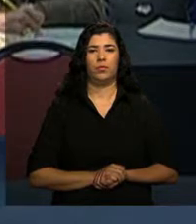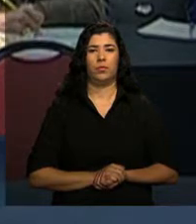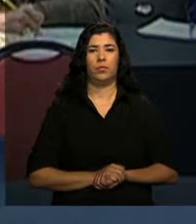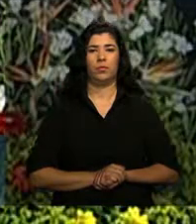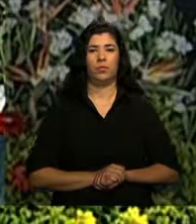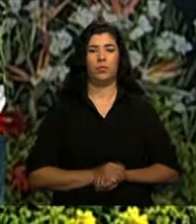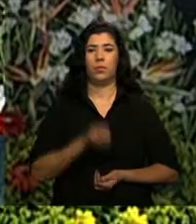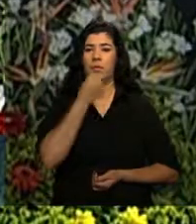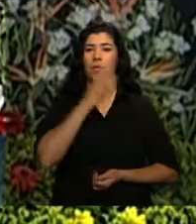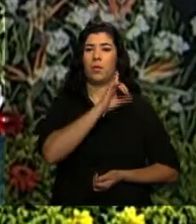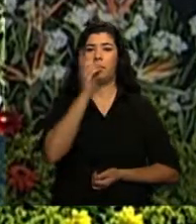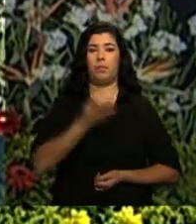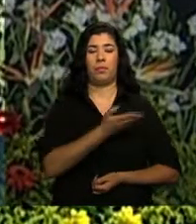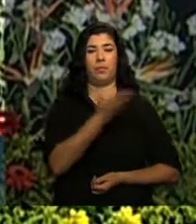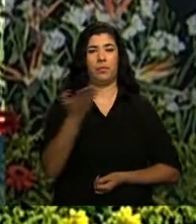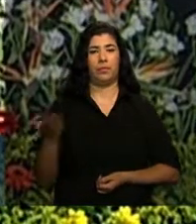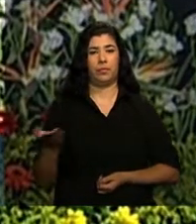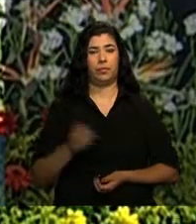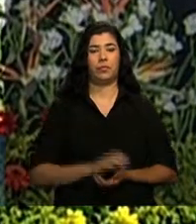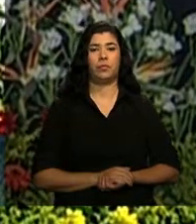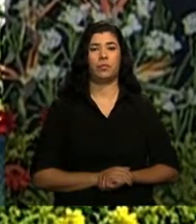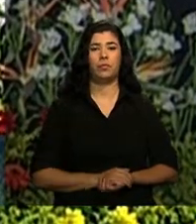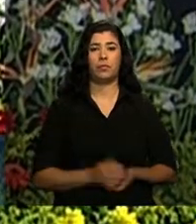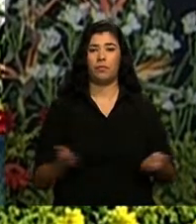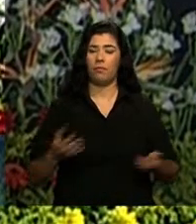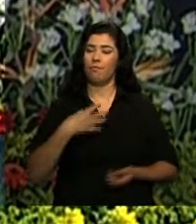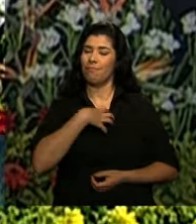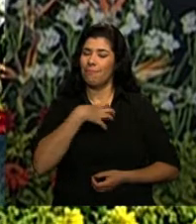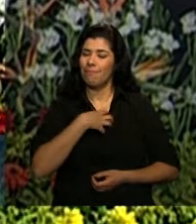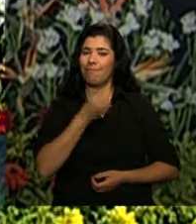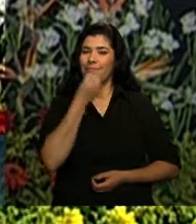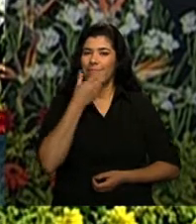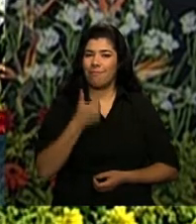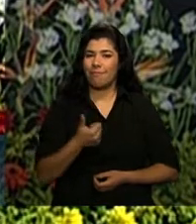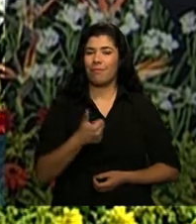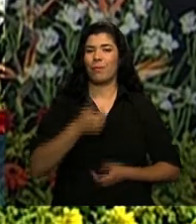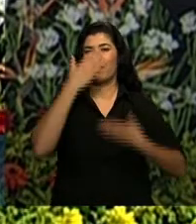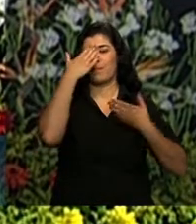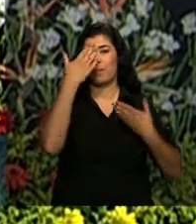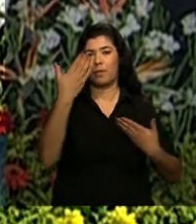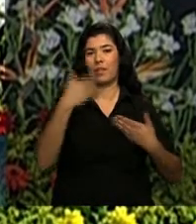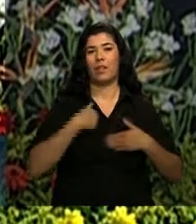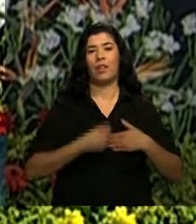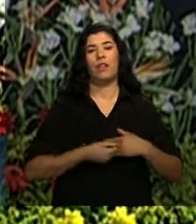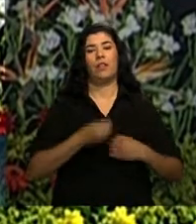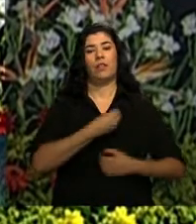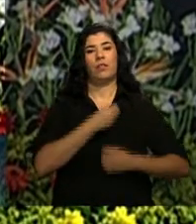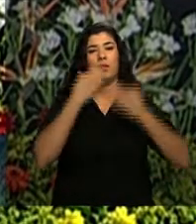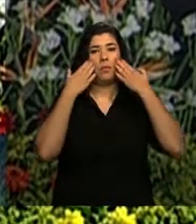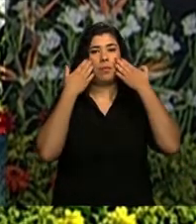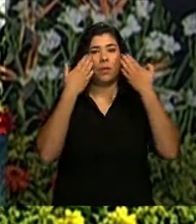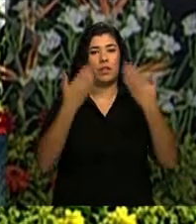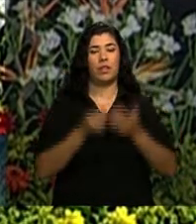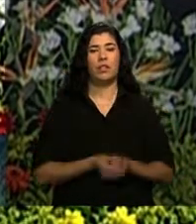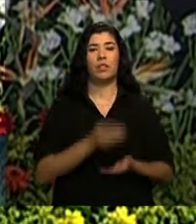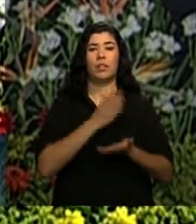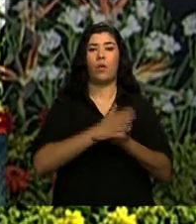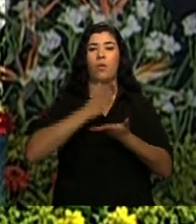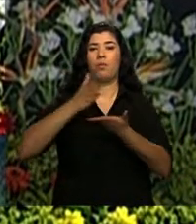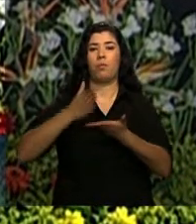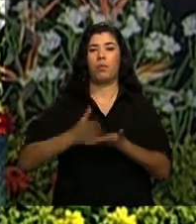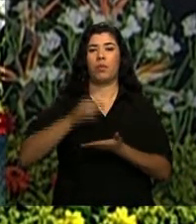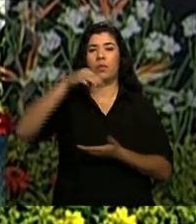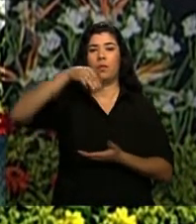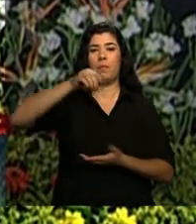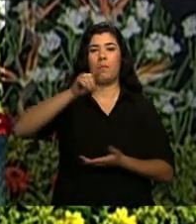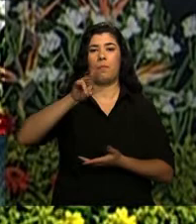Bom dia a todos. Vou fazer com grande satisfação que vou fazer essa apresentação do módulo Agência Transfusional do